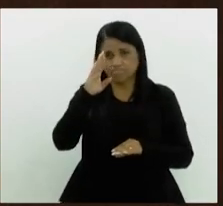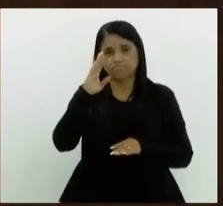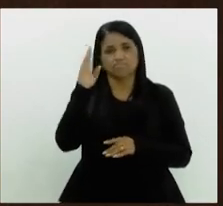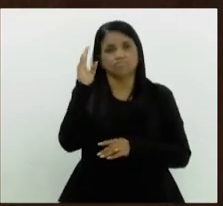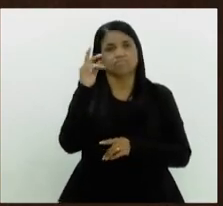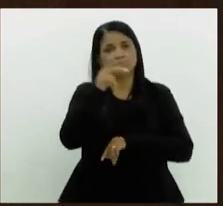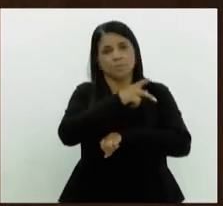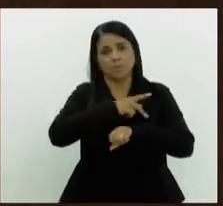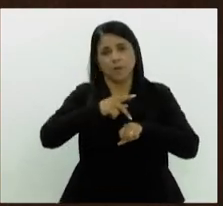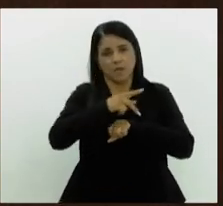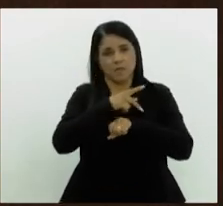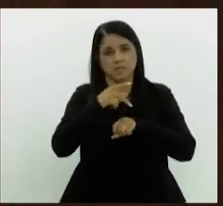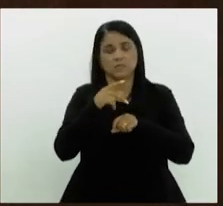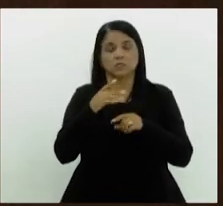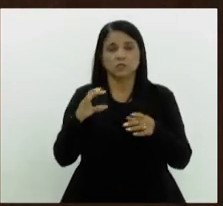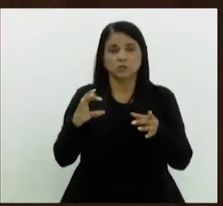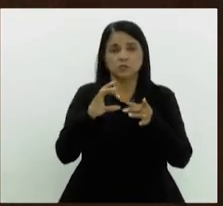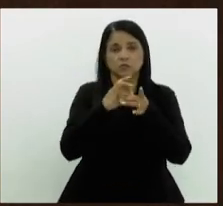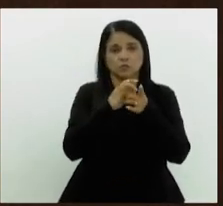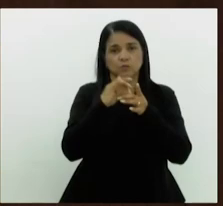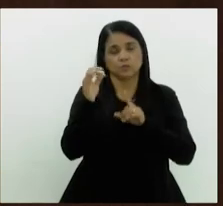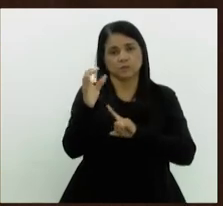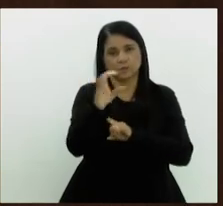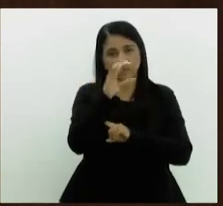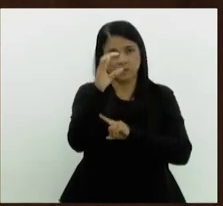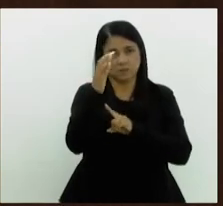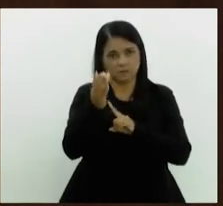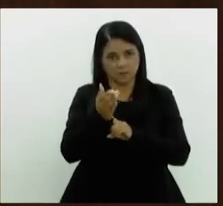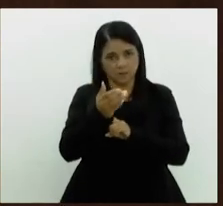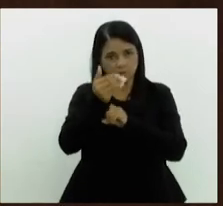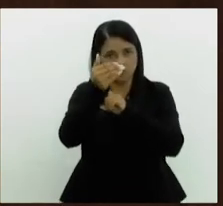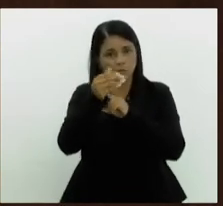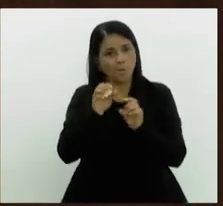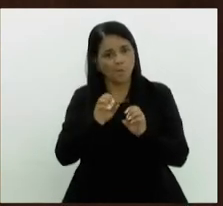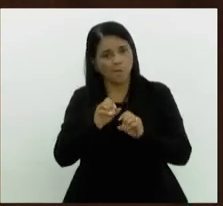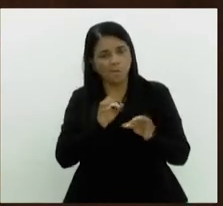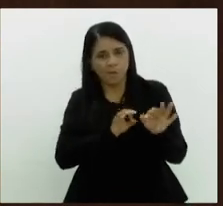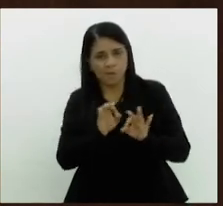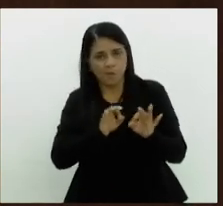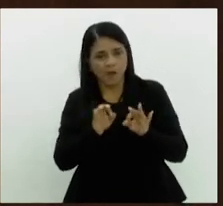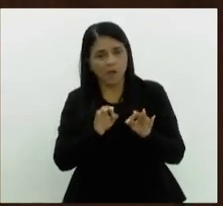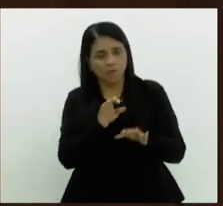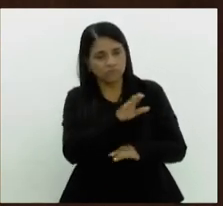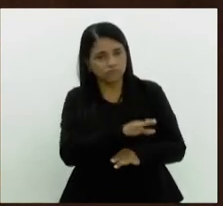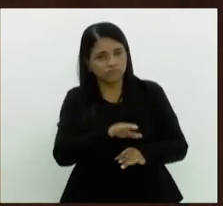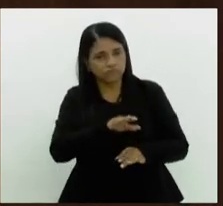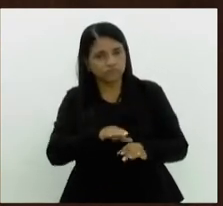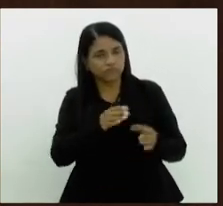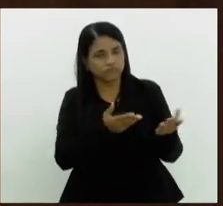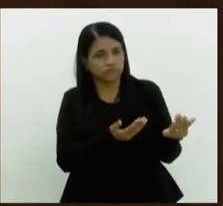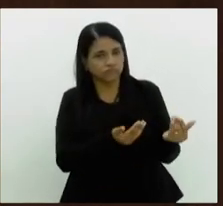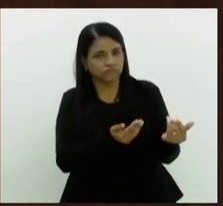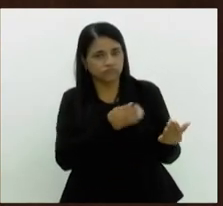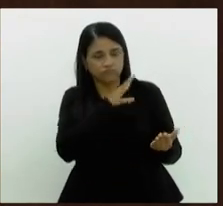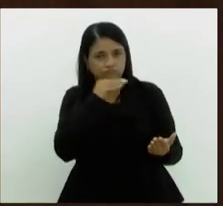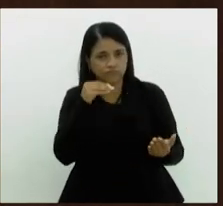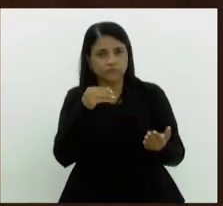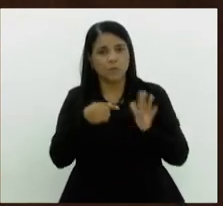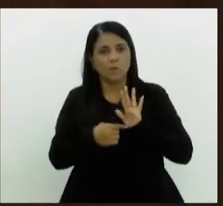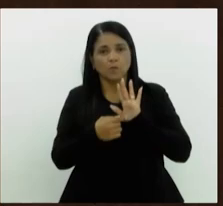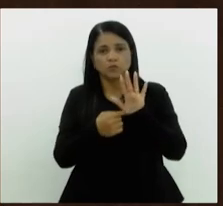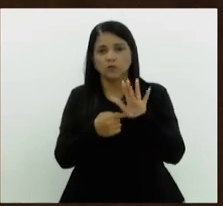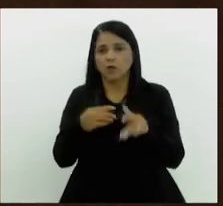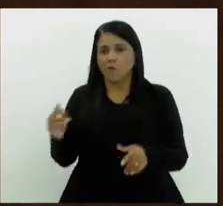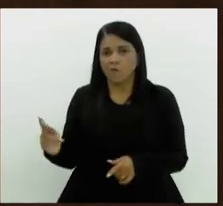e tecnologia, é a chave também da ascensão social. Preparar a juventude para abrir portas e janelas, para mostrar no seu valor,